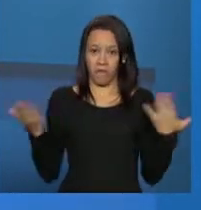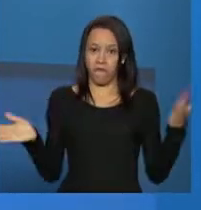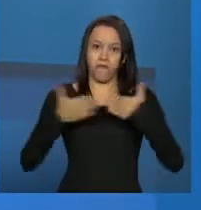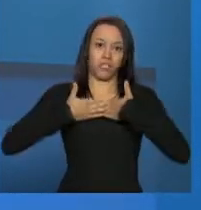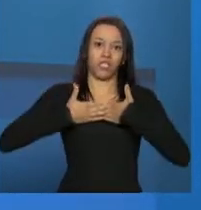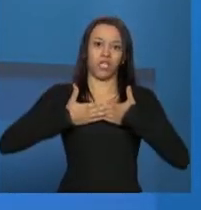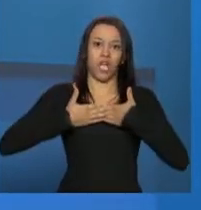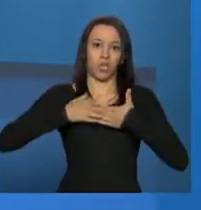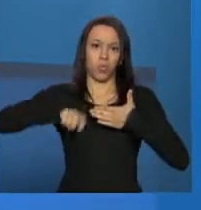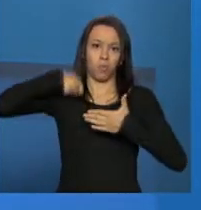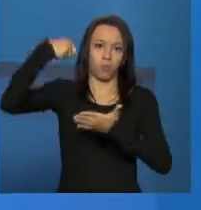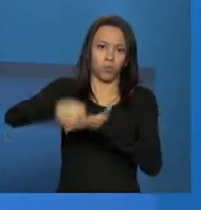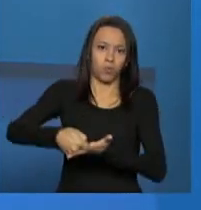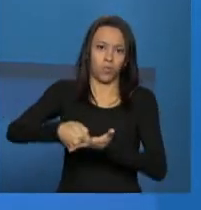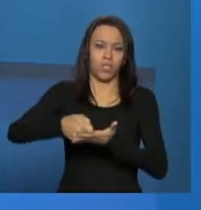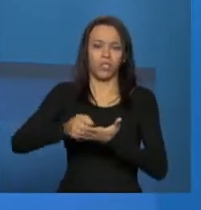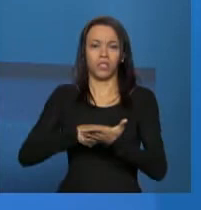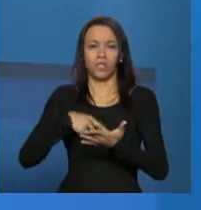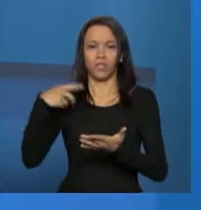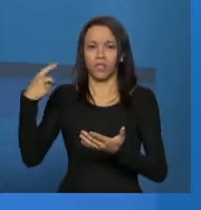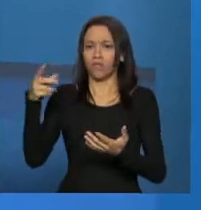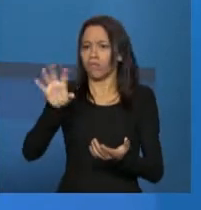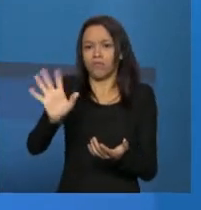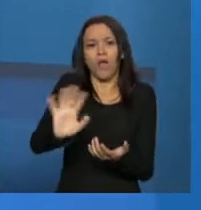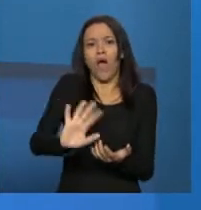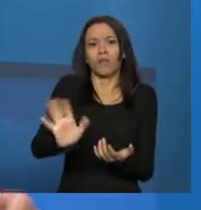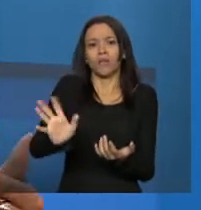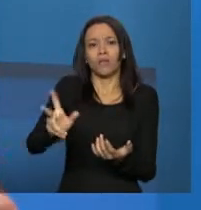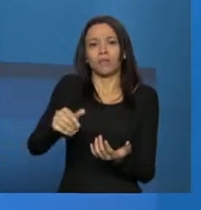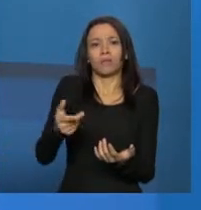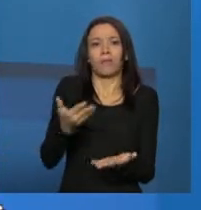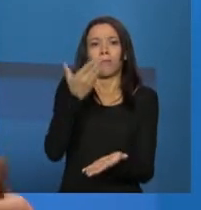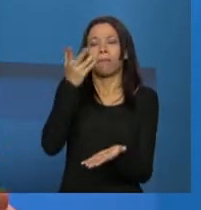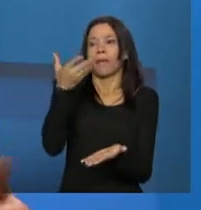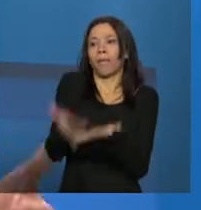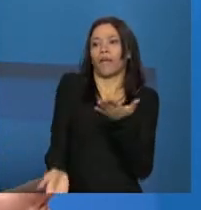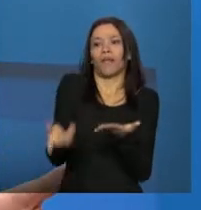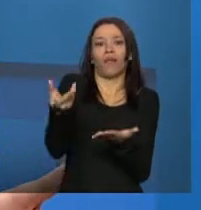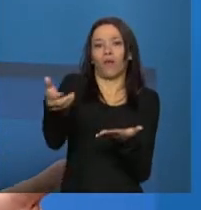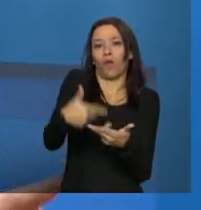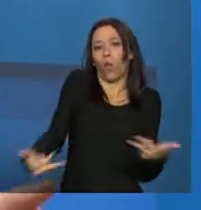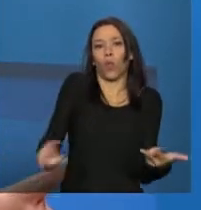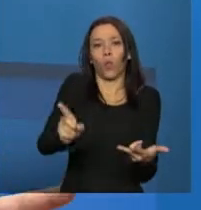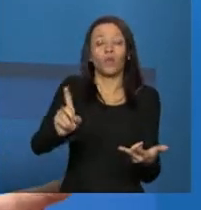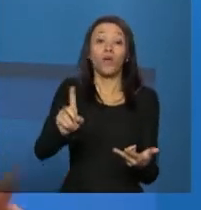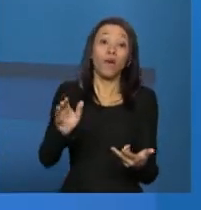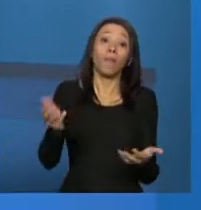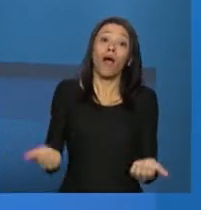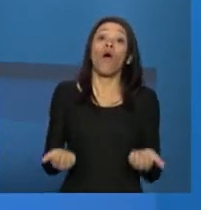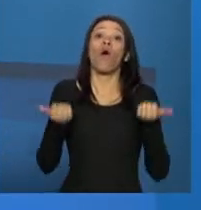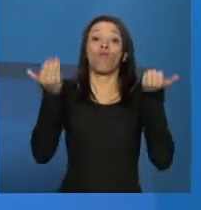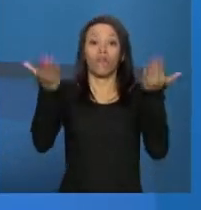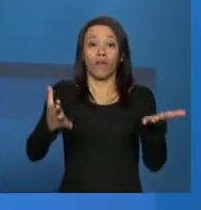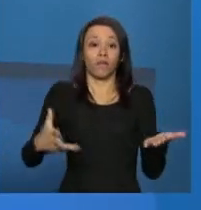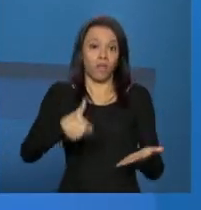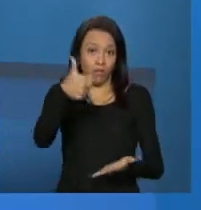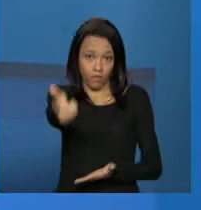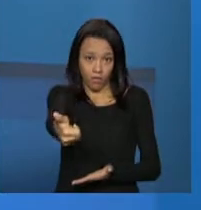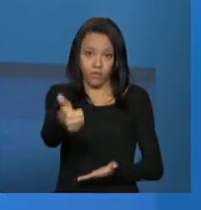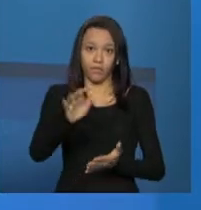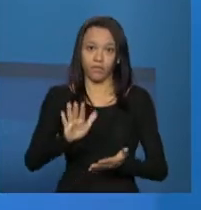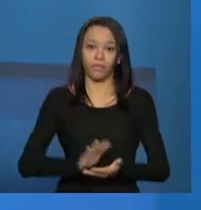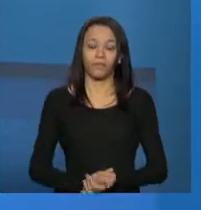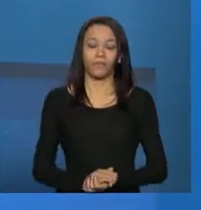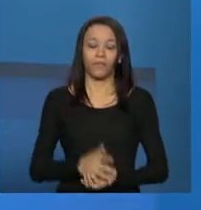o sentido de punição, não é para punir a entidade, e sim para melhorar a oferta desse serviço para a população. Bom, só para